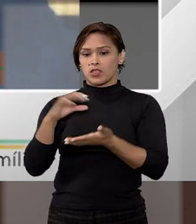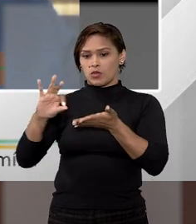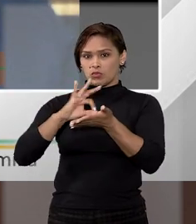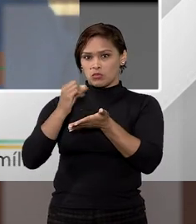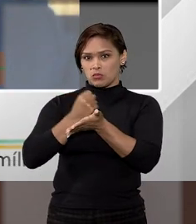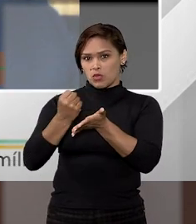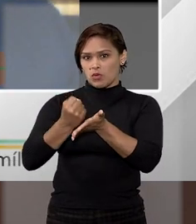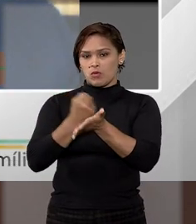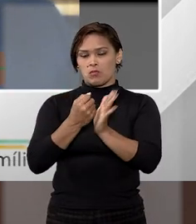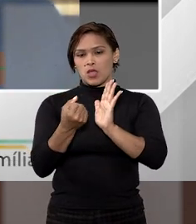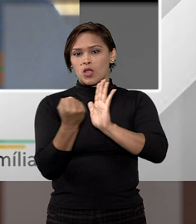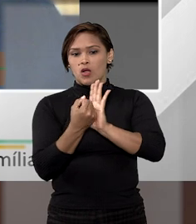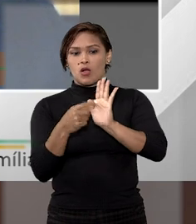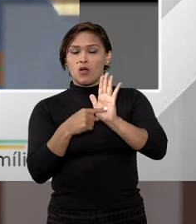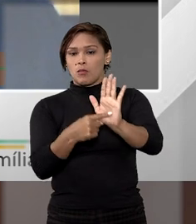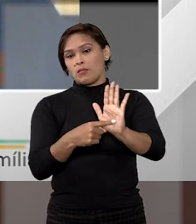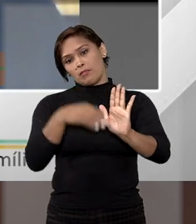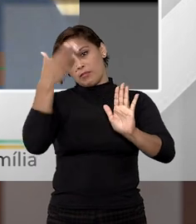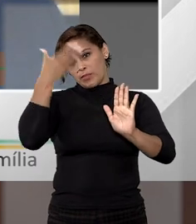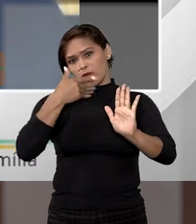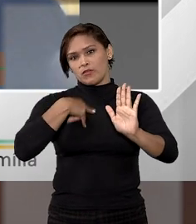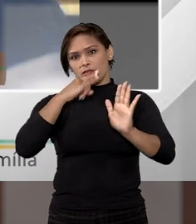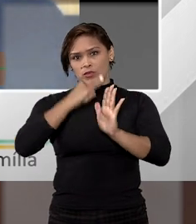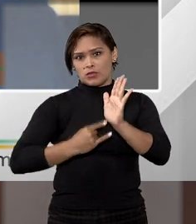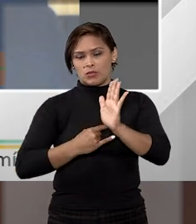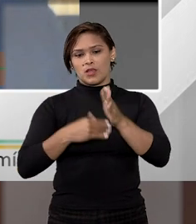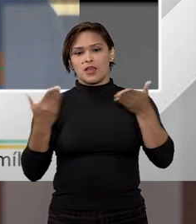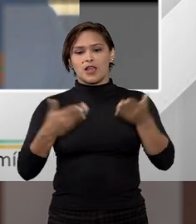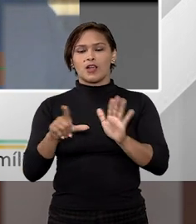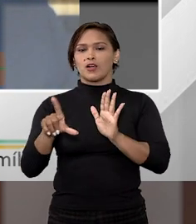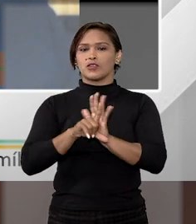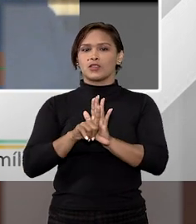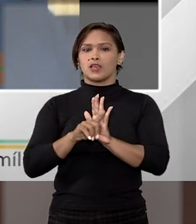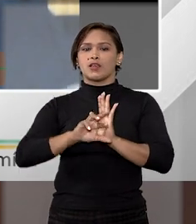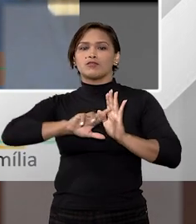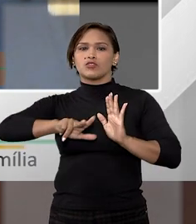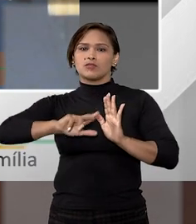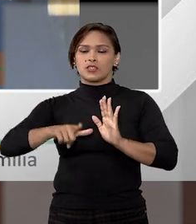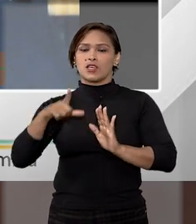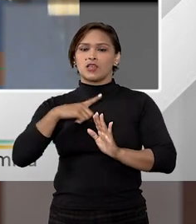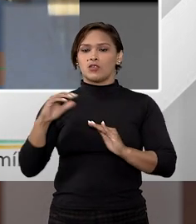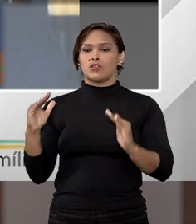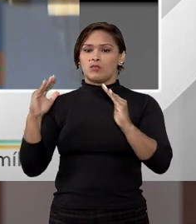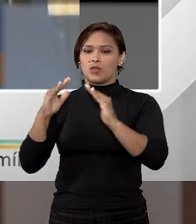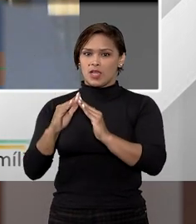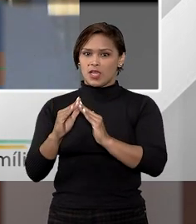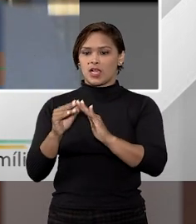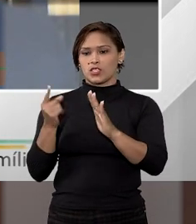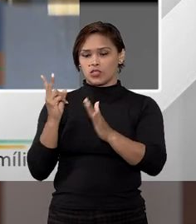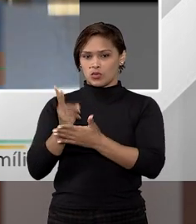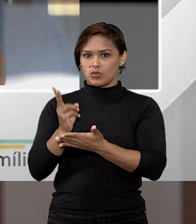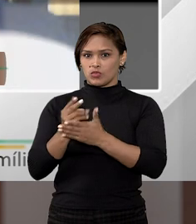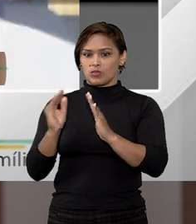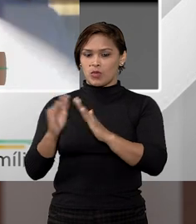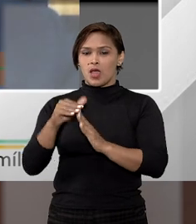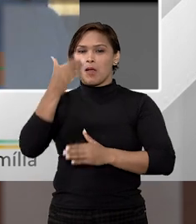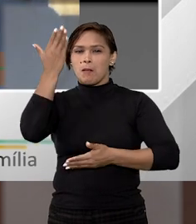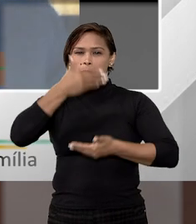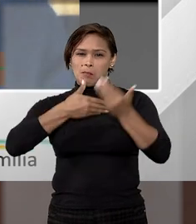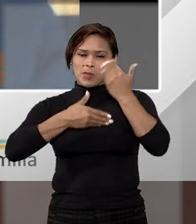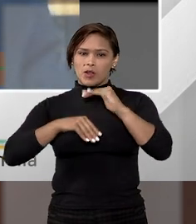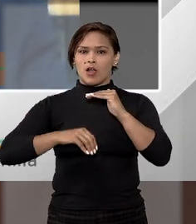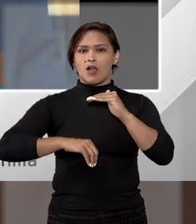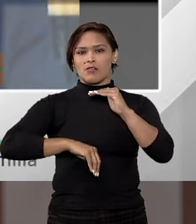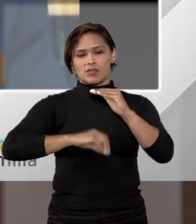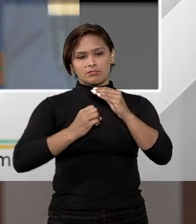escritura, uma matrícula dizendo que isso é um bem de família. Agora, no legal não. Eu tenho um imóvel onde eu resido e eu vou ter que produzir prova